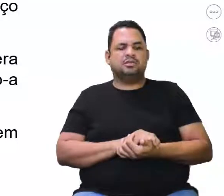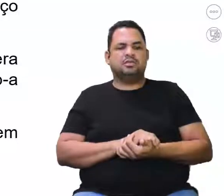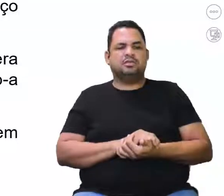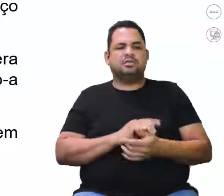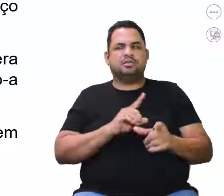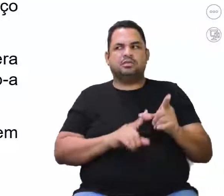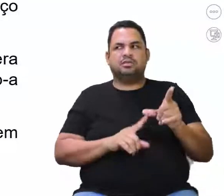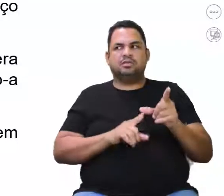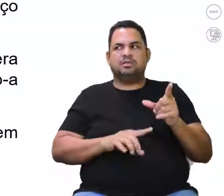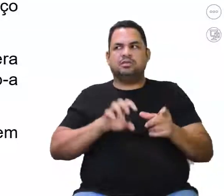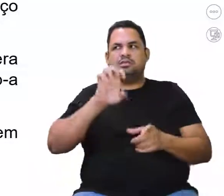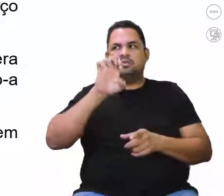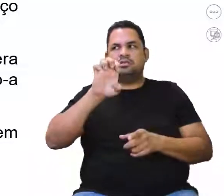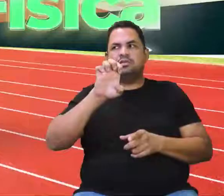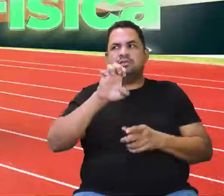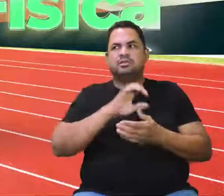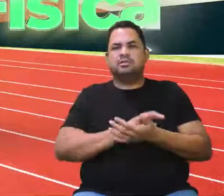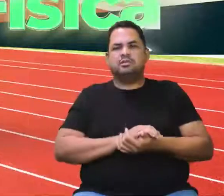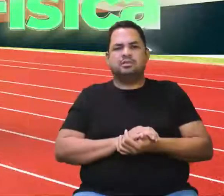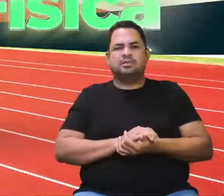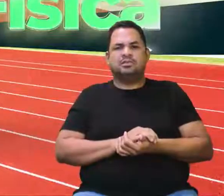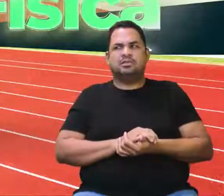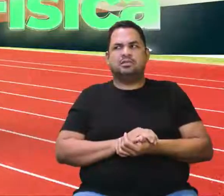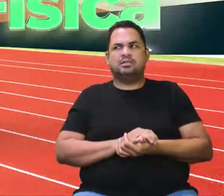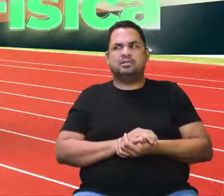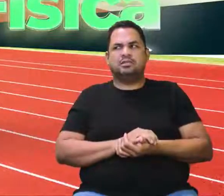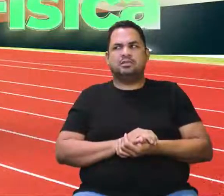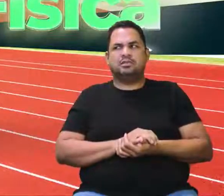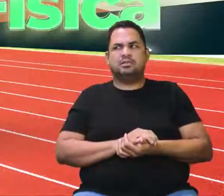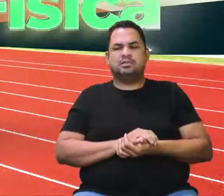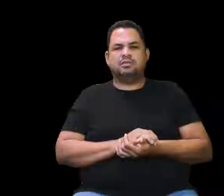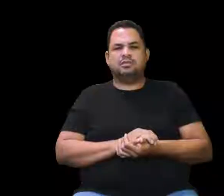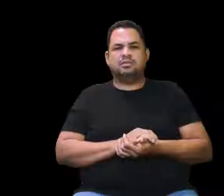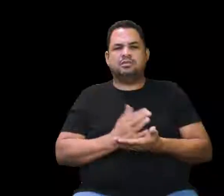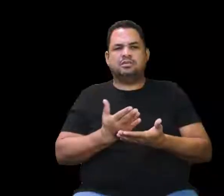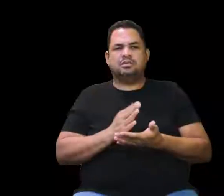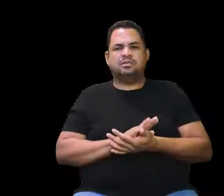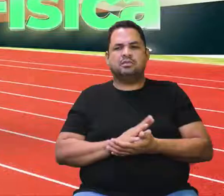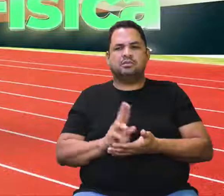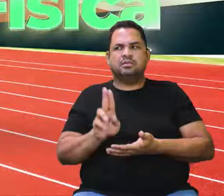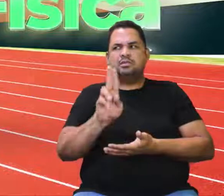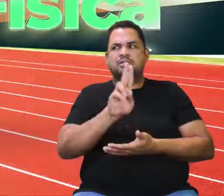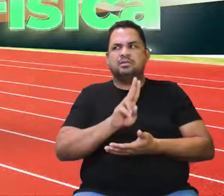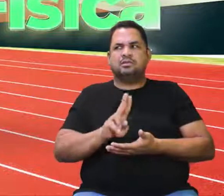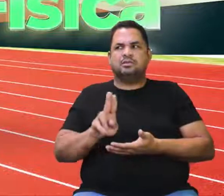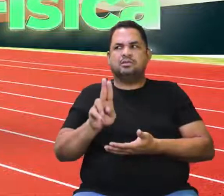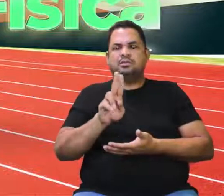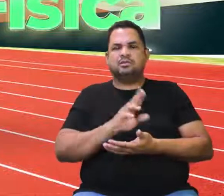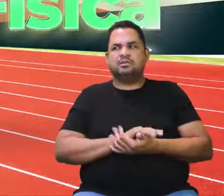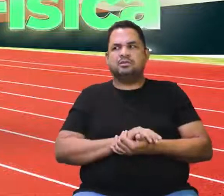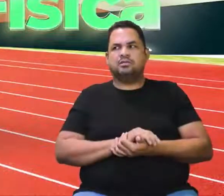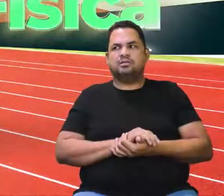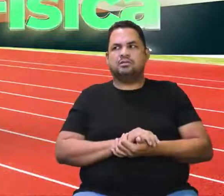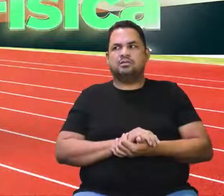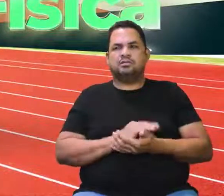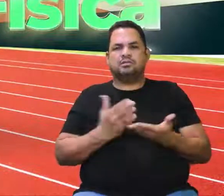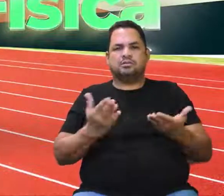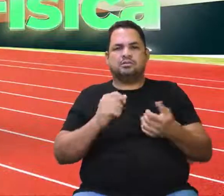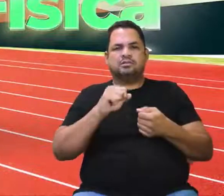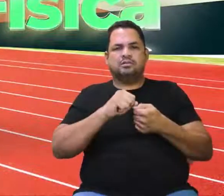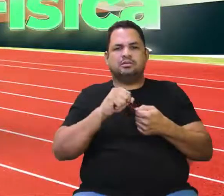é a letra E. A letra E que fala aí do uso do computador. Então, à medida que a gente